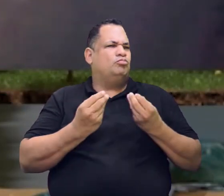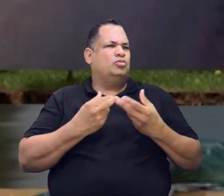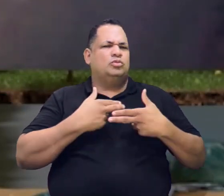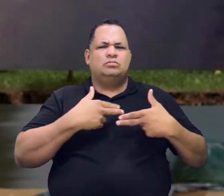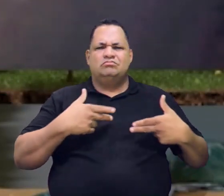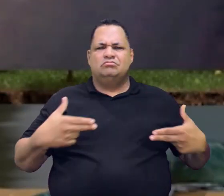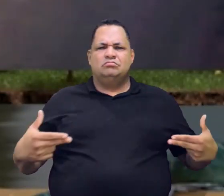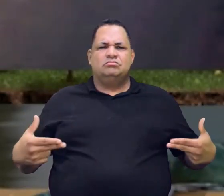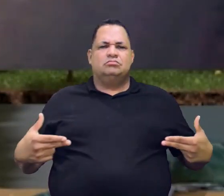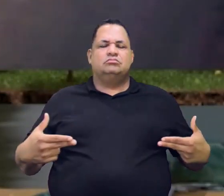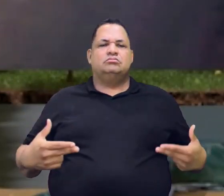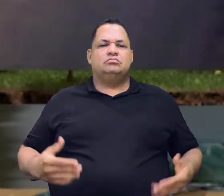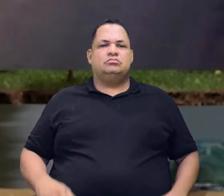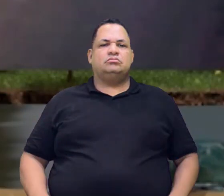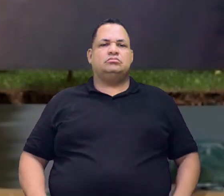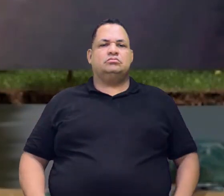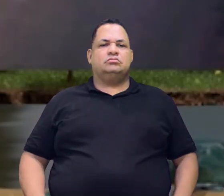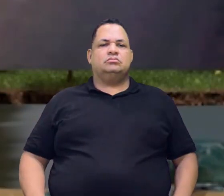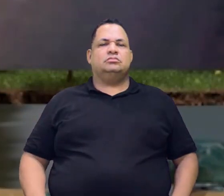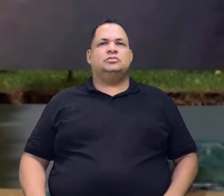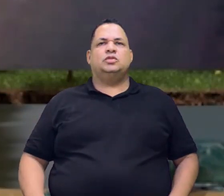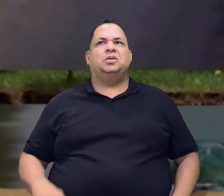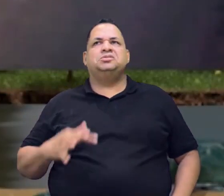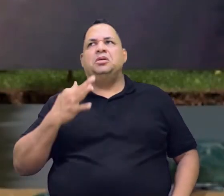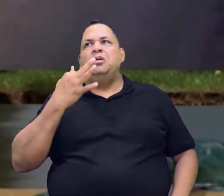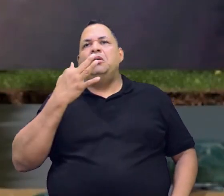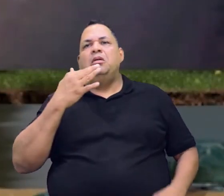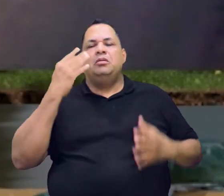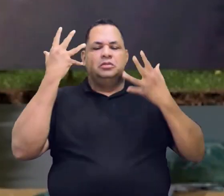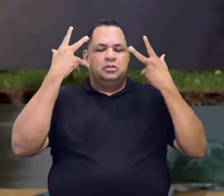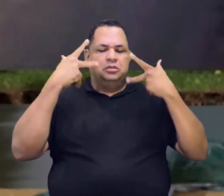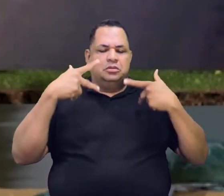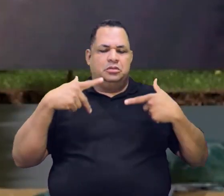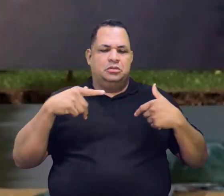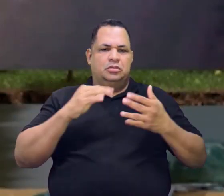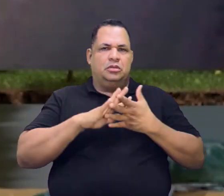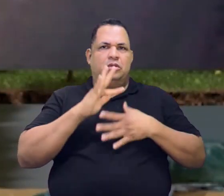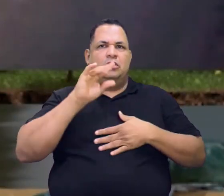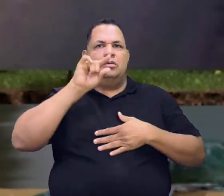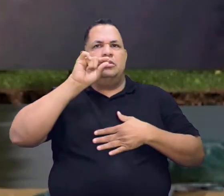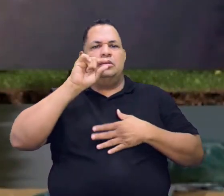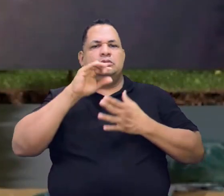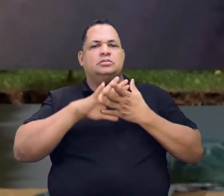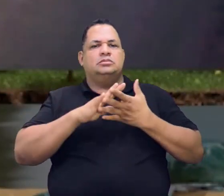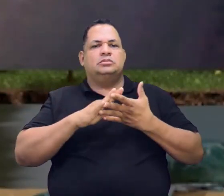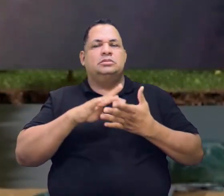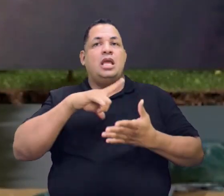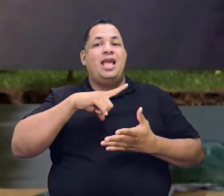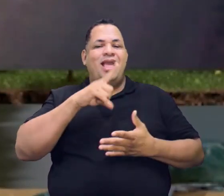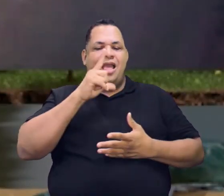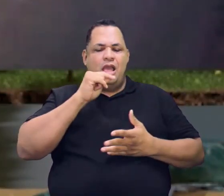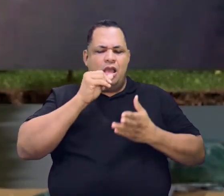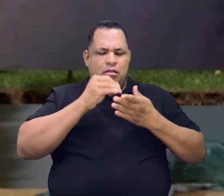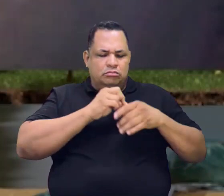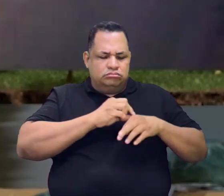Não somente na fauna e na flora, mas no solo também, em suas águas.